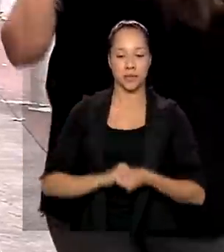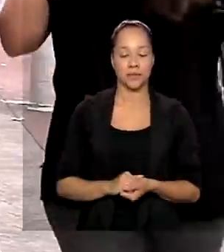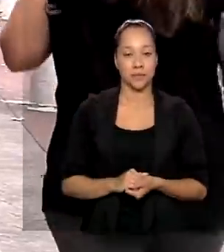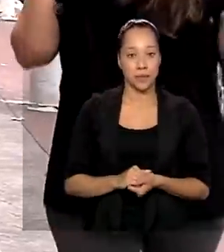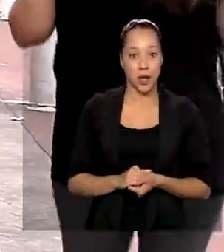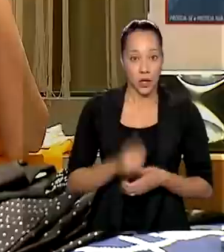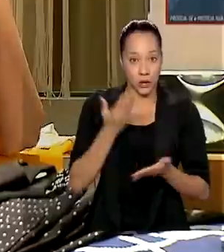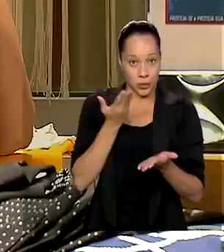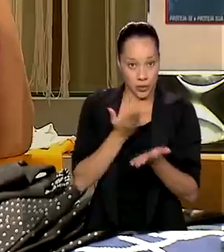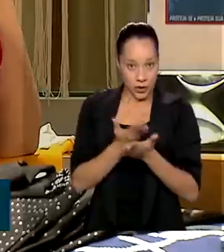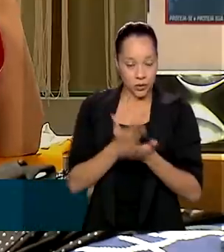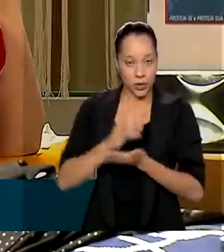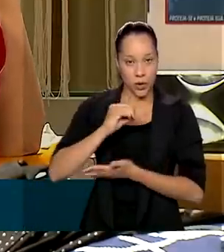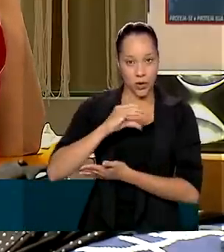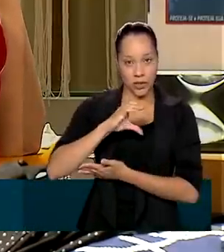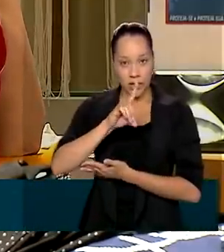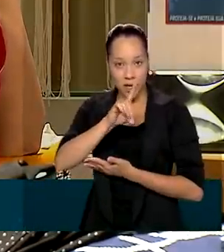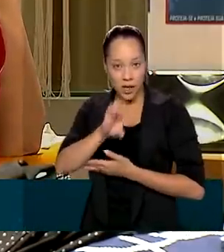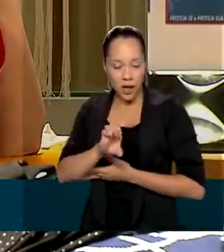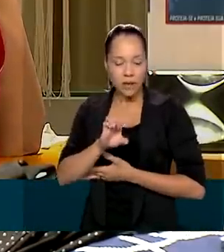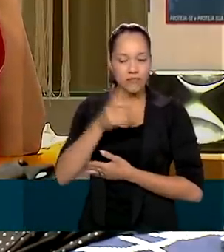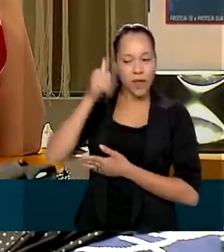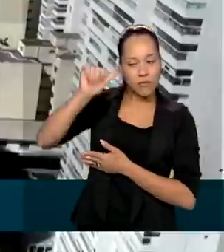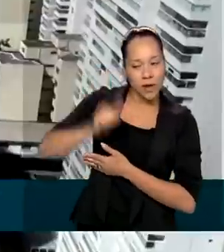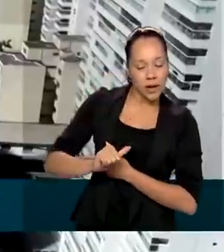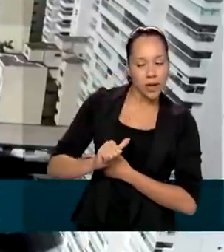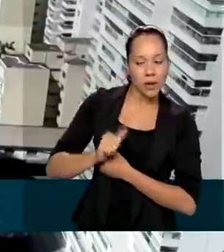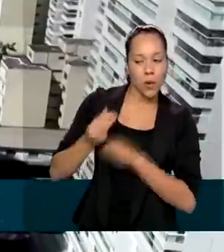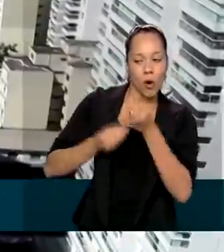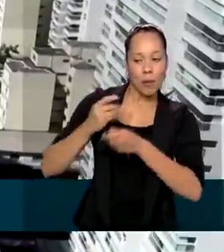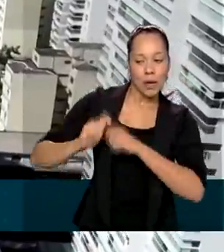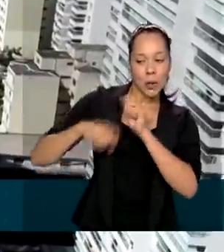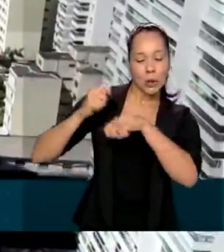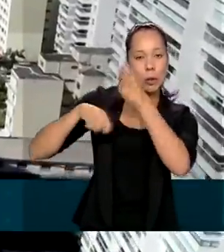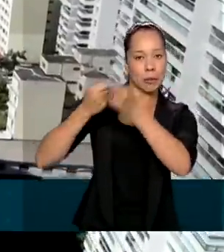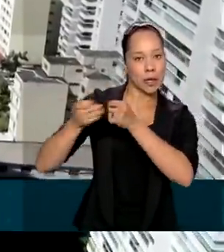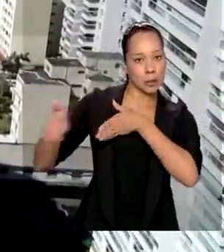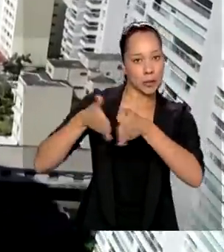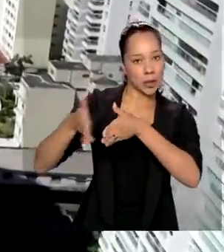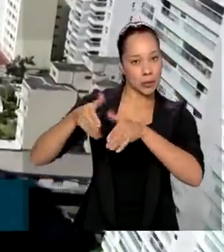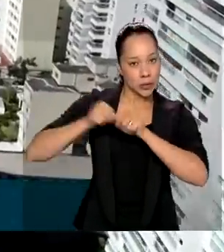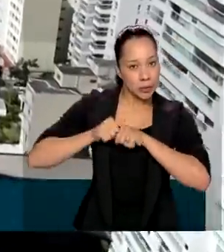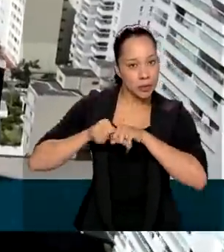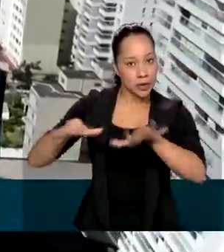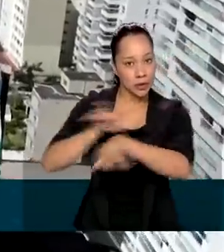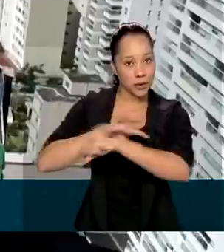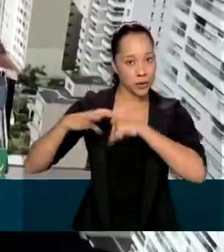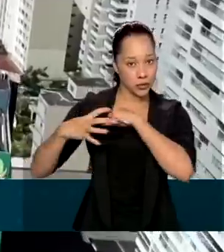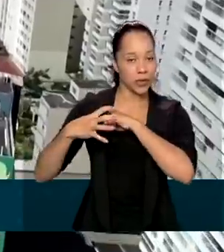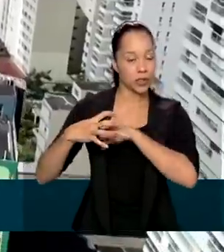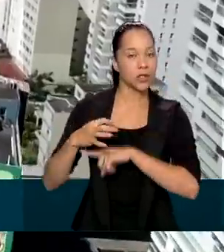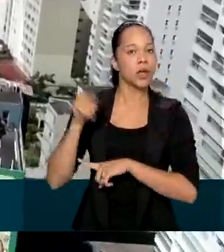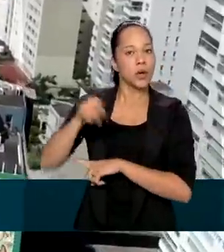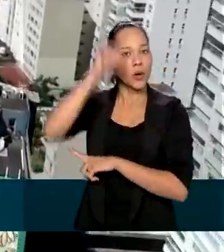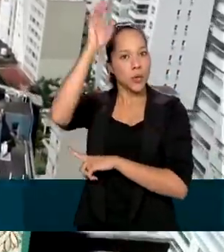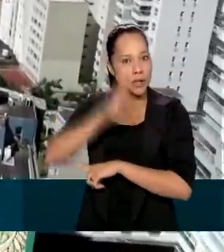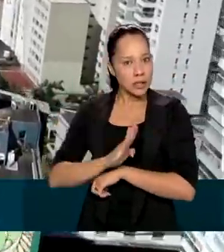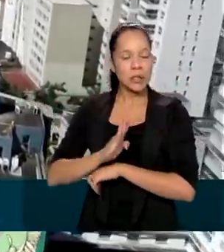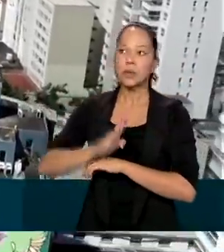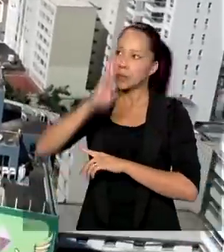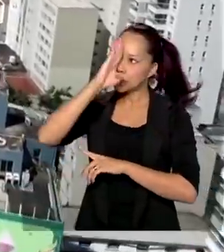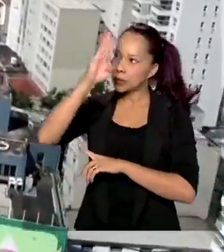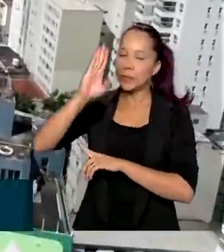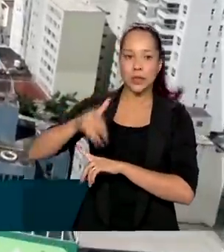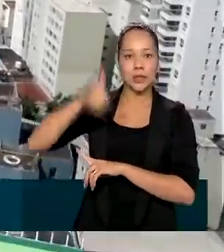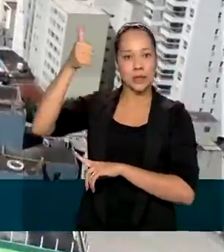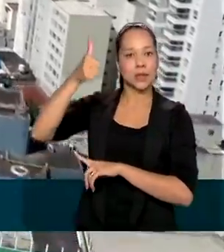OCDE, que avalia o comportamento econômico dos países no enfrentamento à Covid-19, o Brasil aparece como destaque